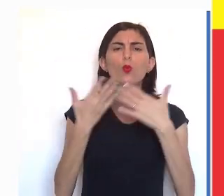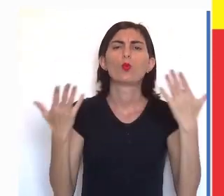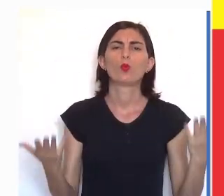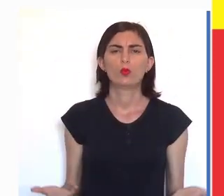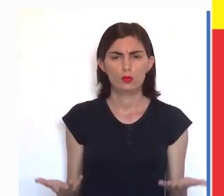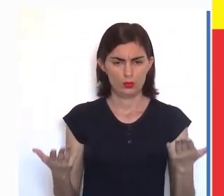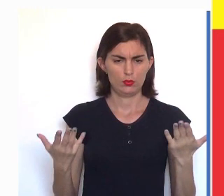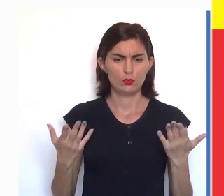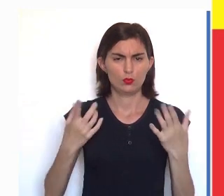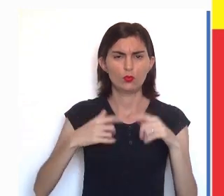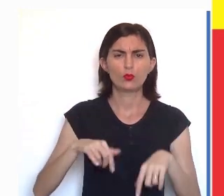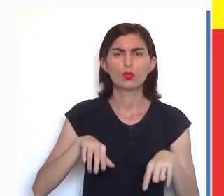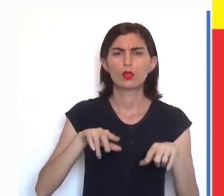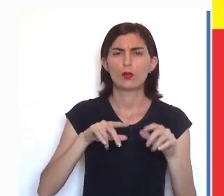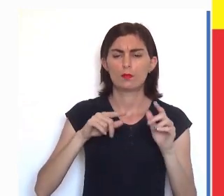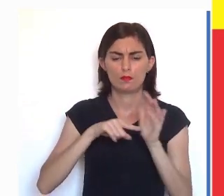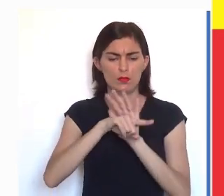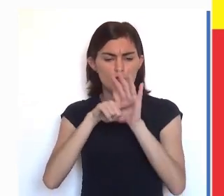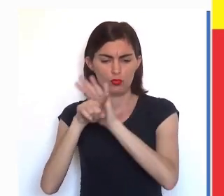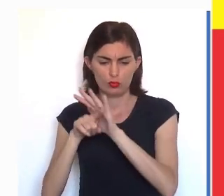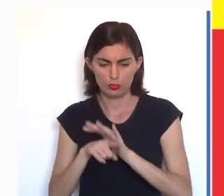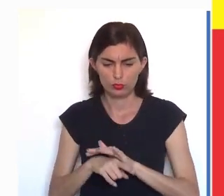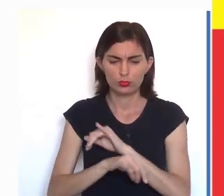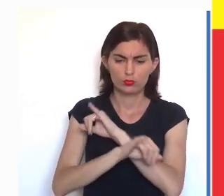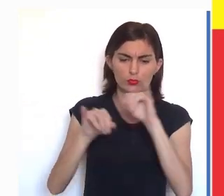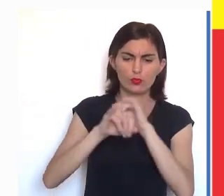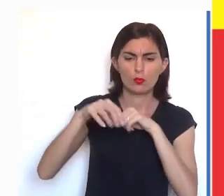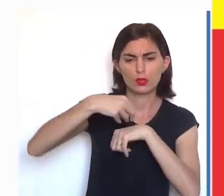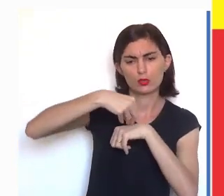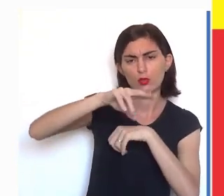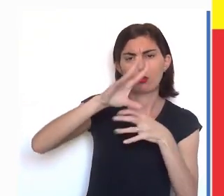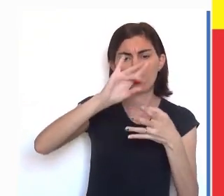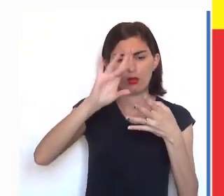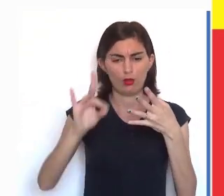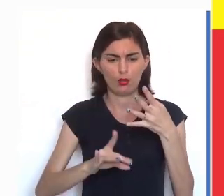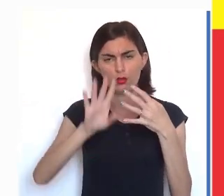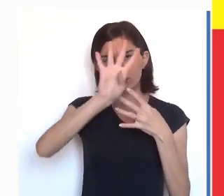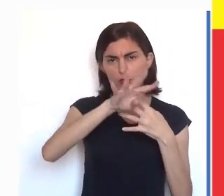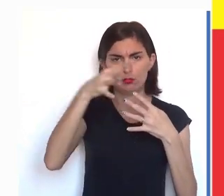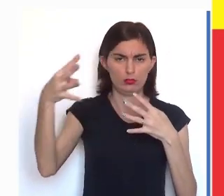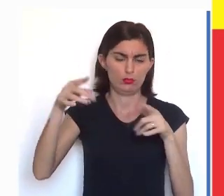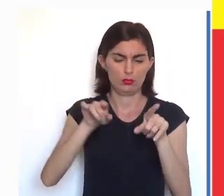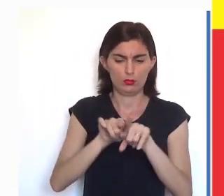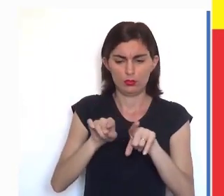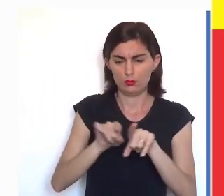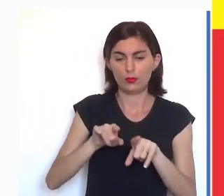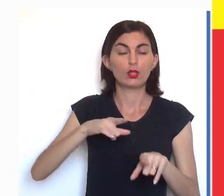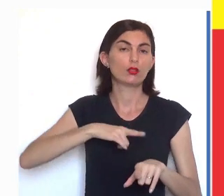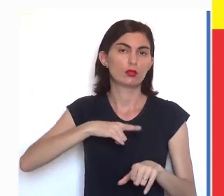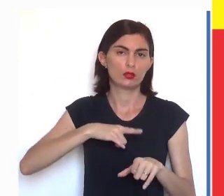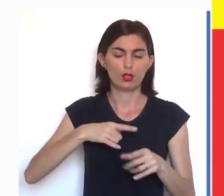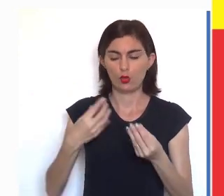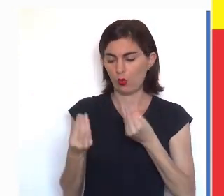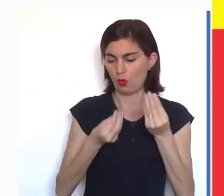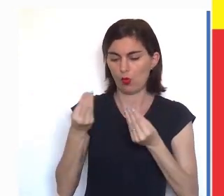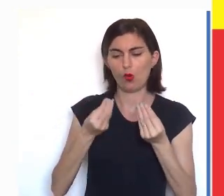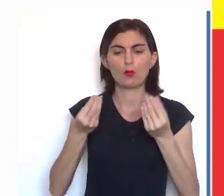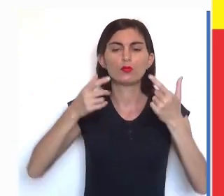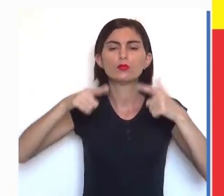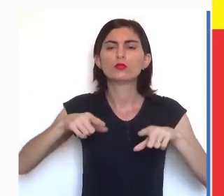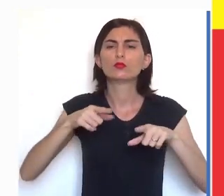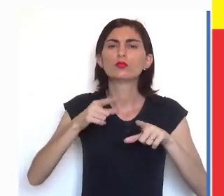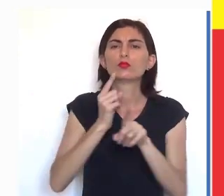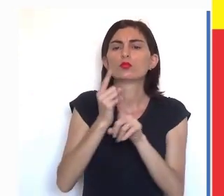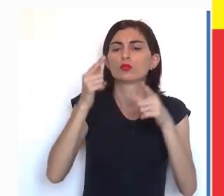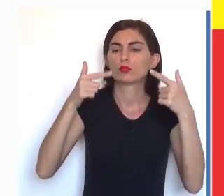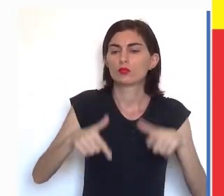qual é o ponto de pesquisa, a informação que está sendo detalhada no gráfico, também tem a fonte,